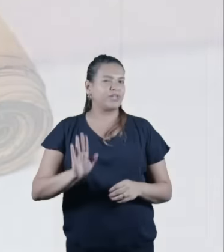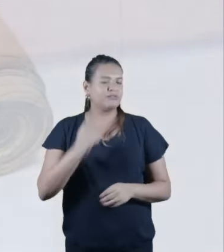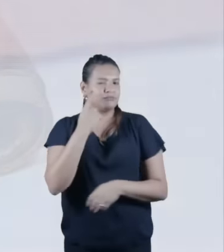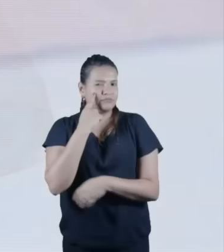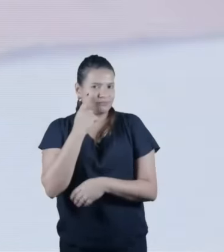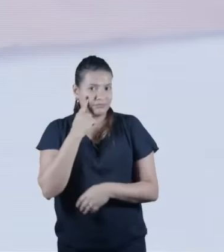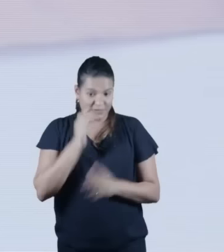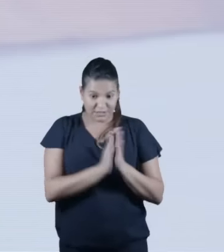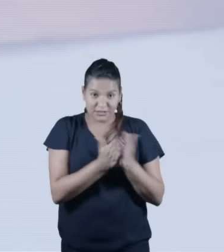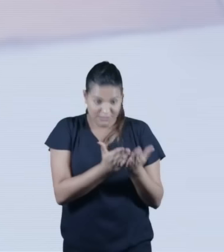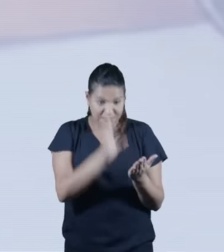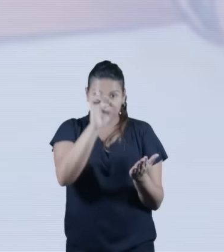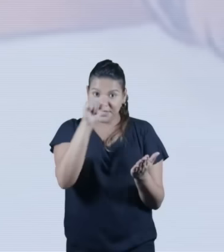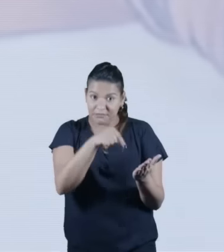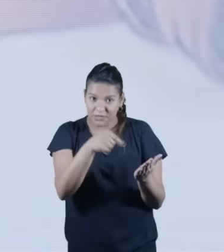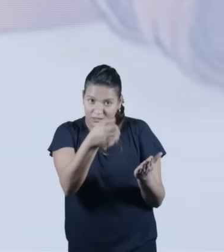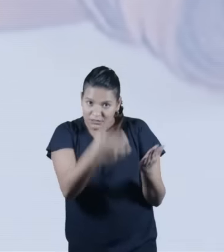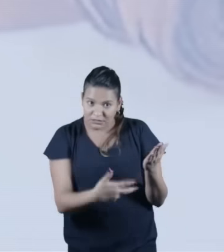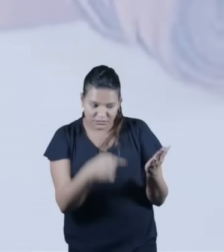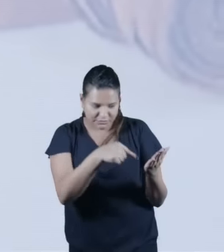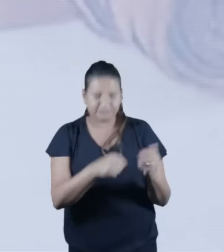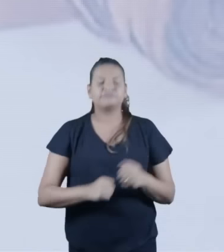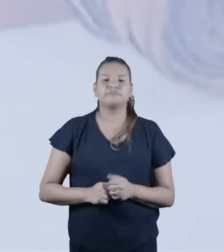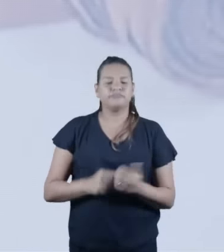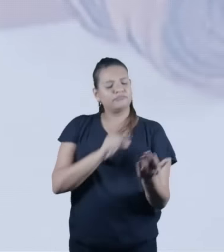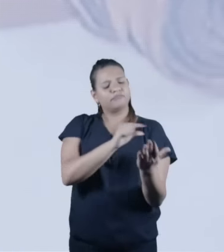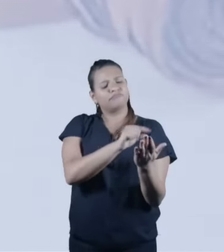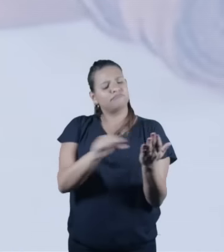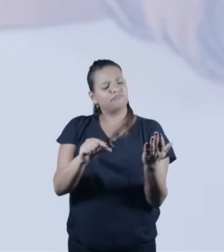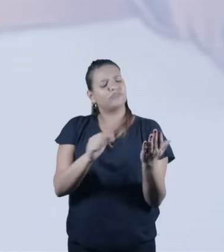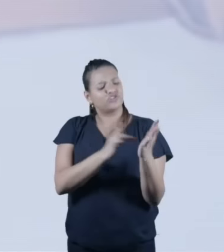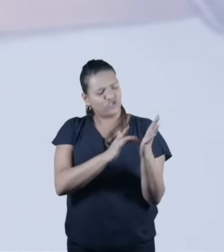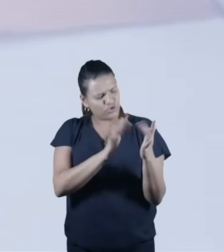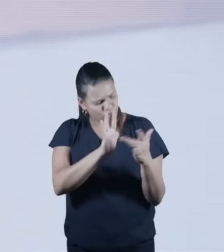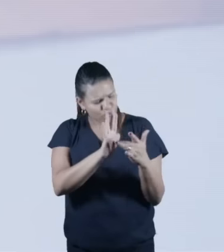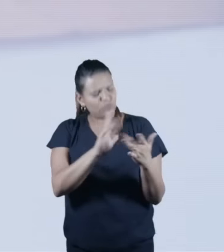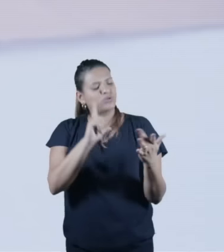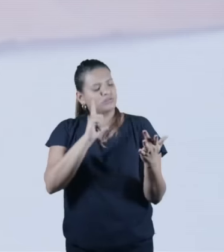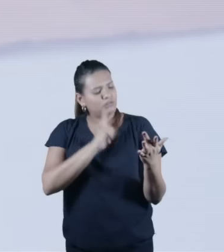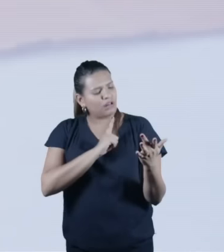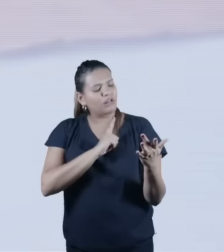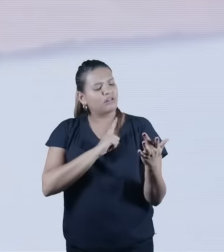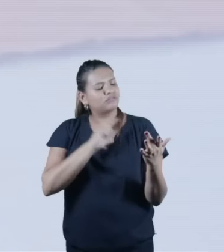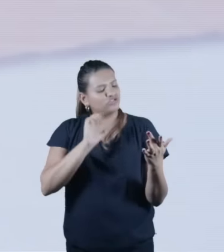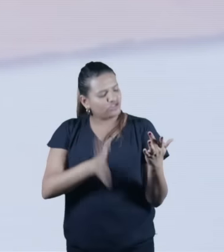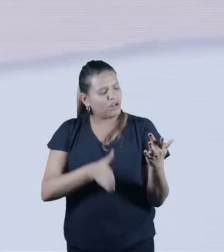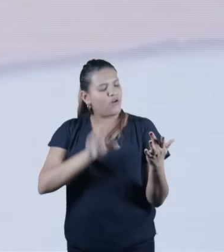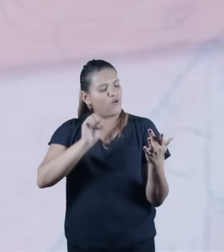oito dias de idade e ele foi feito a circuncisão dele.